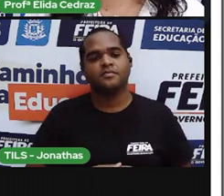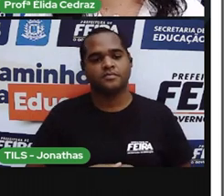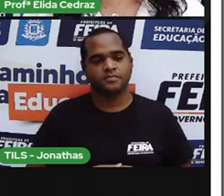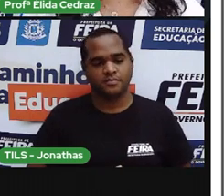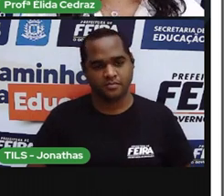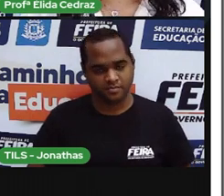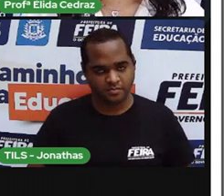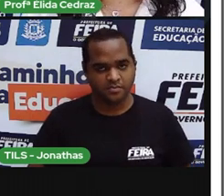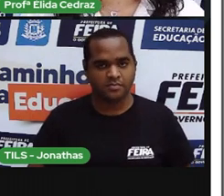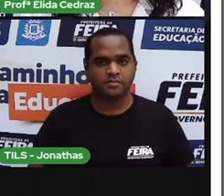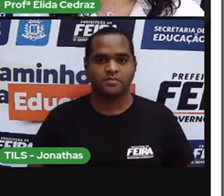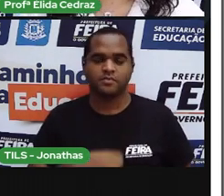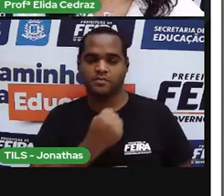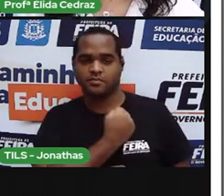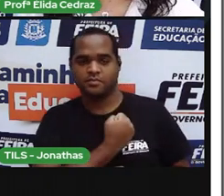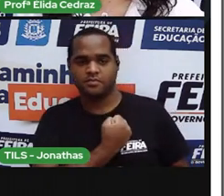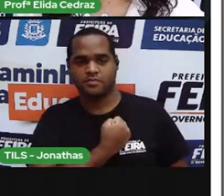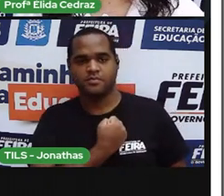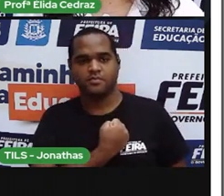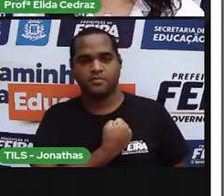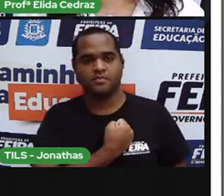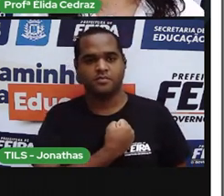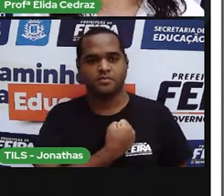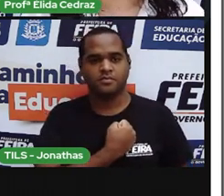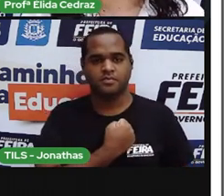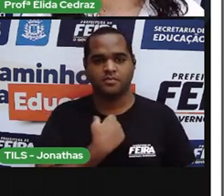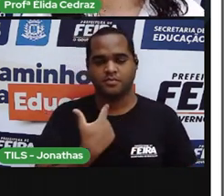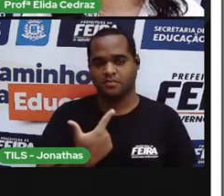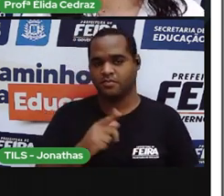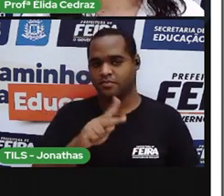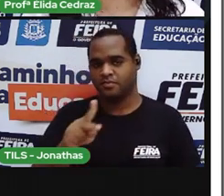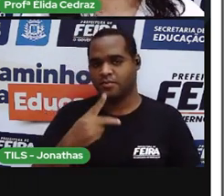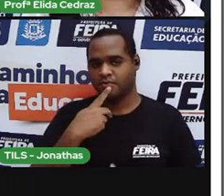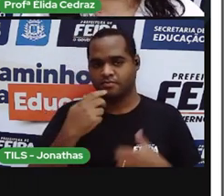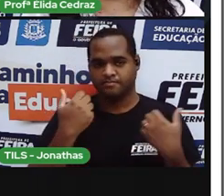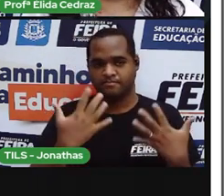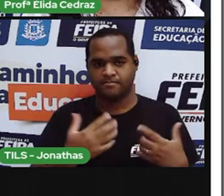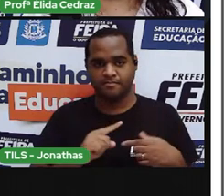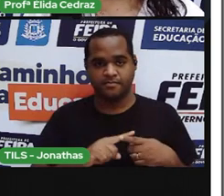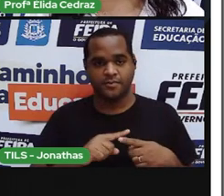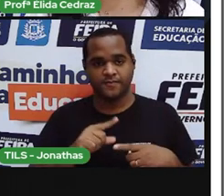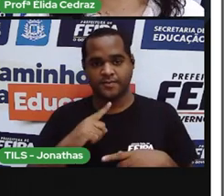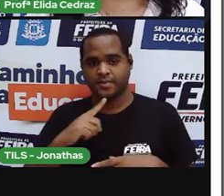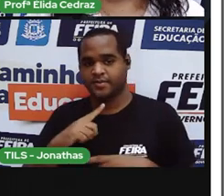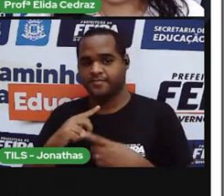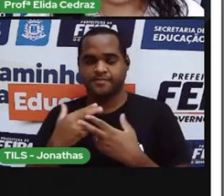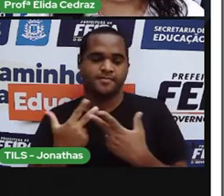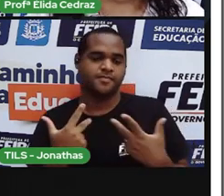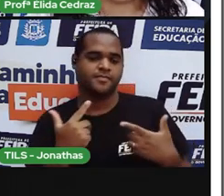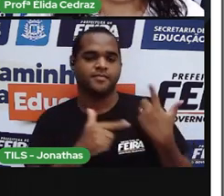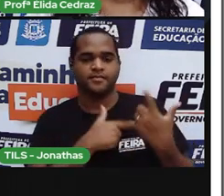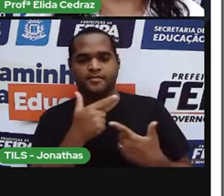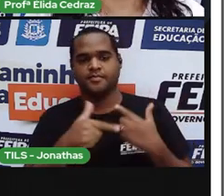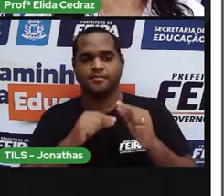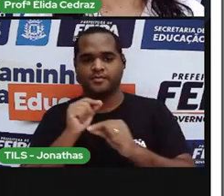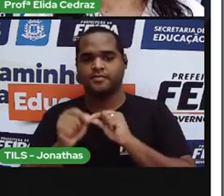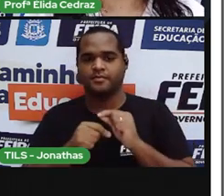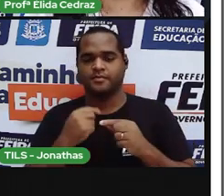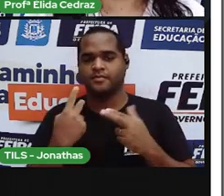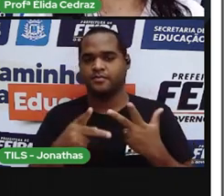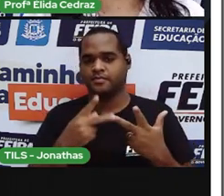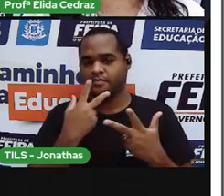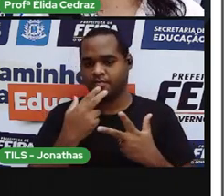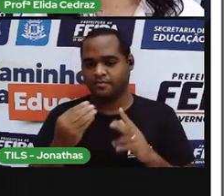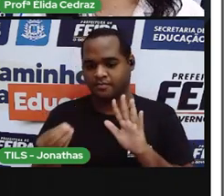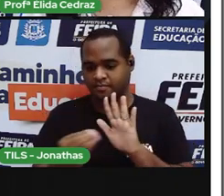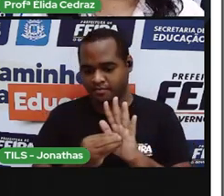A número doce. no seu bairro existem estabelecimentos, os comércios e